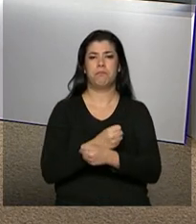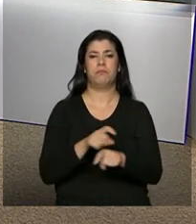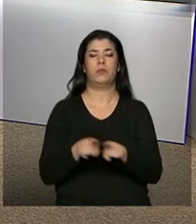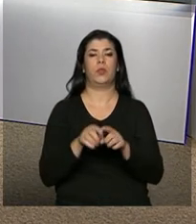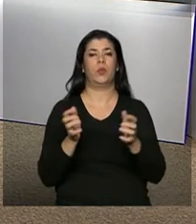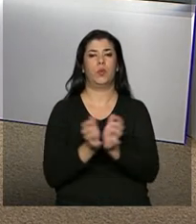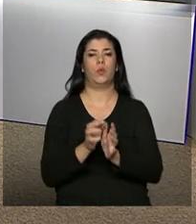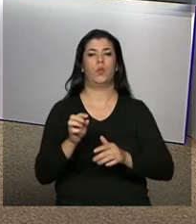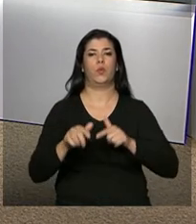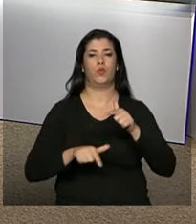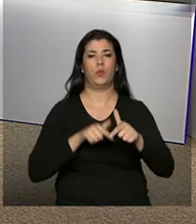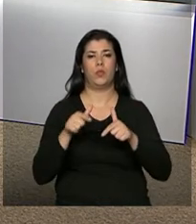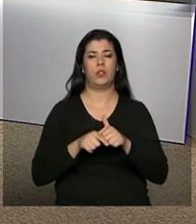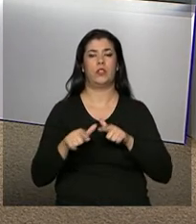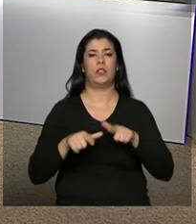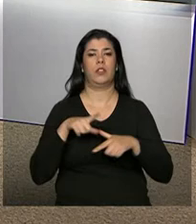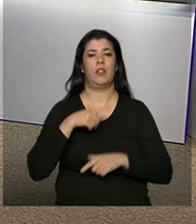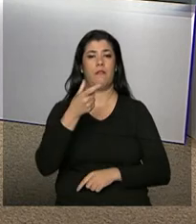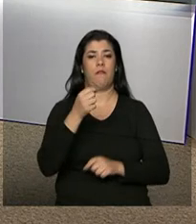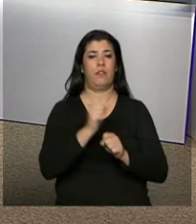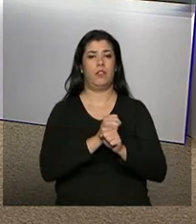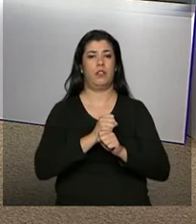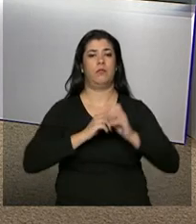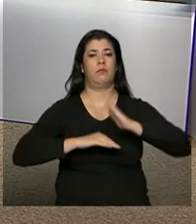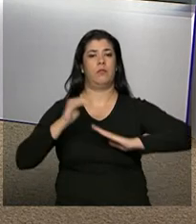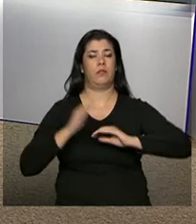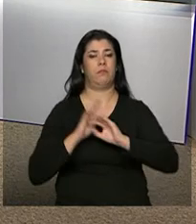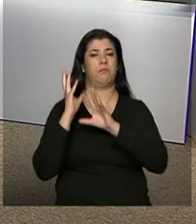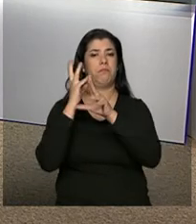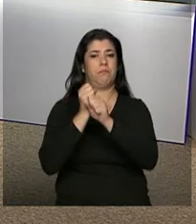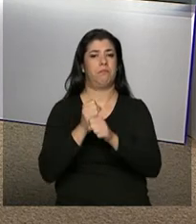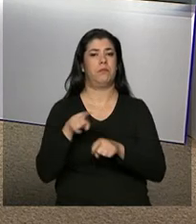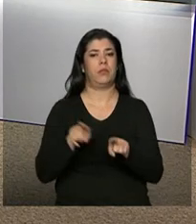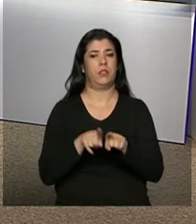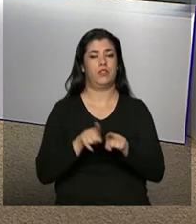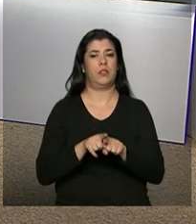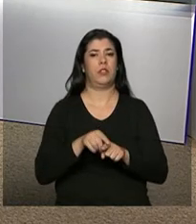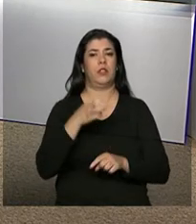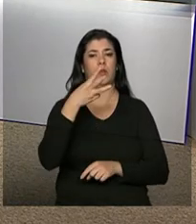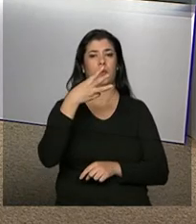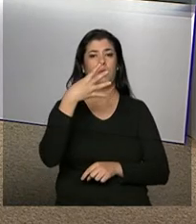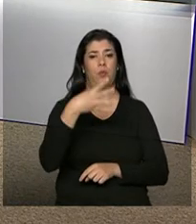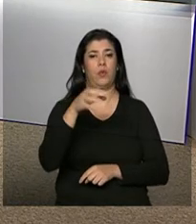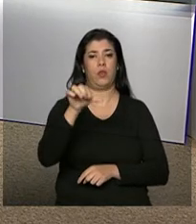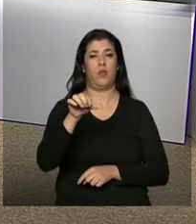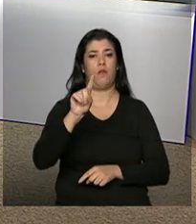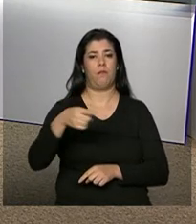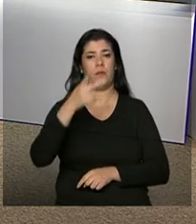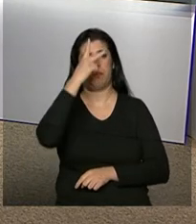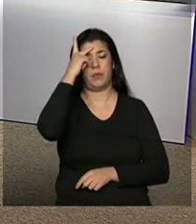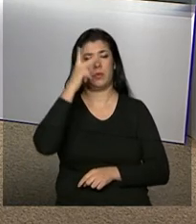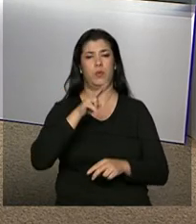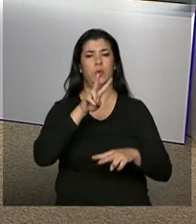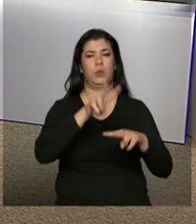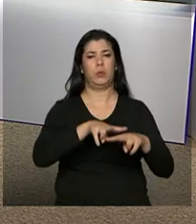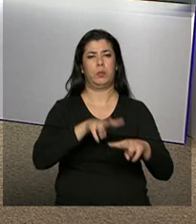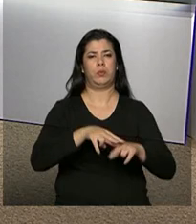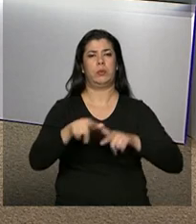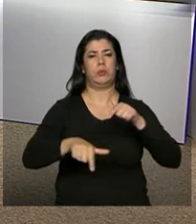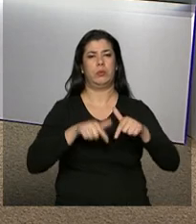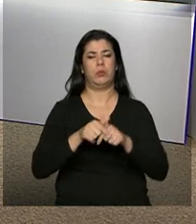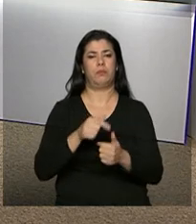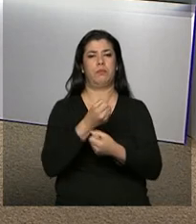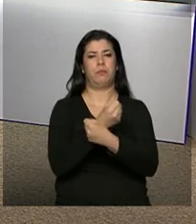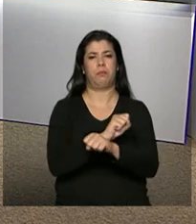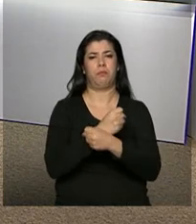Ministério do Trabalho e Emprego completa 20 anos de atuação neste mês e já resgatou mais de 49 mil trabalhadores que eram mantidos em atividades que